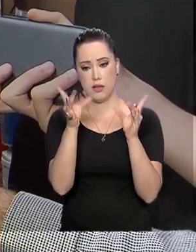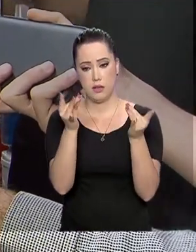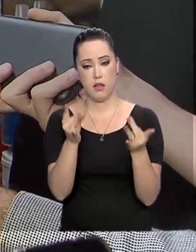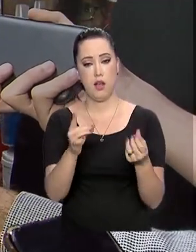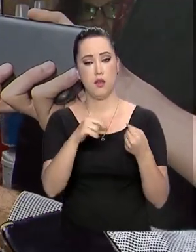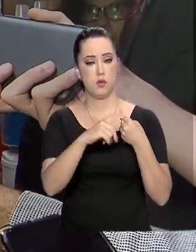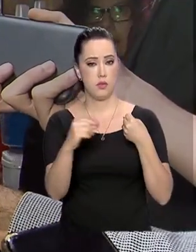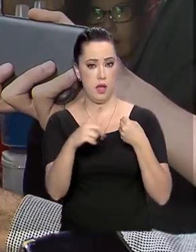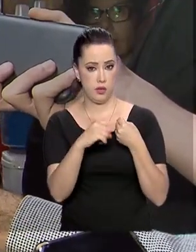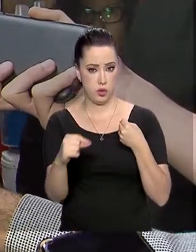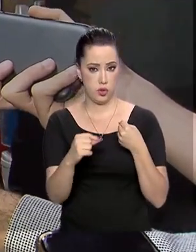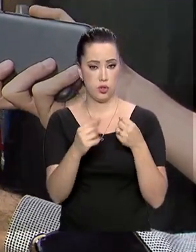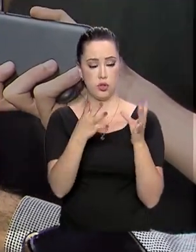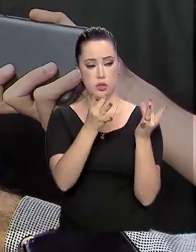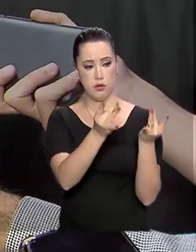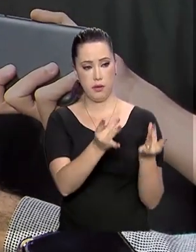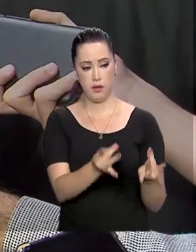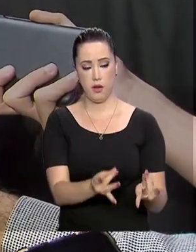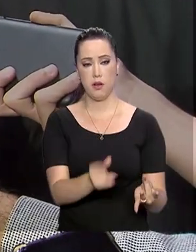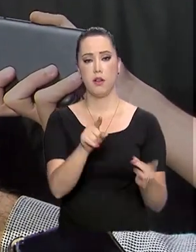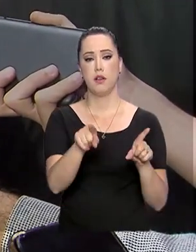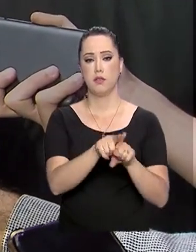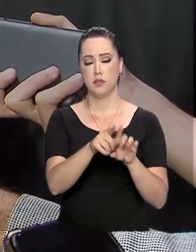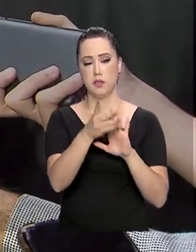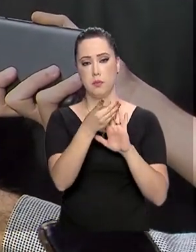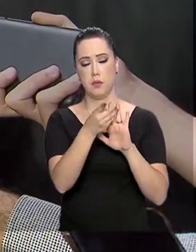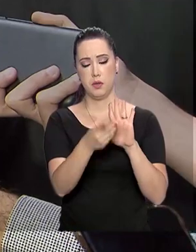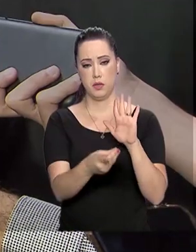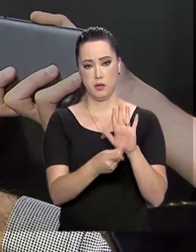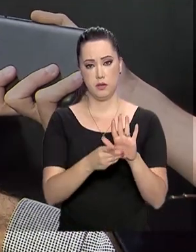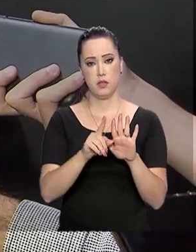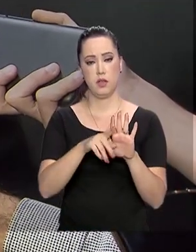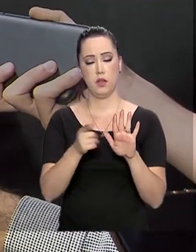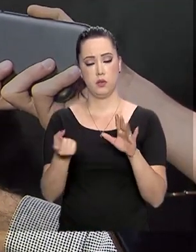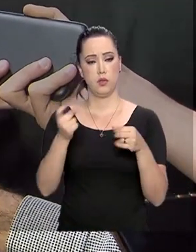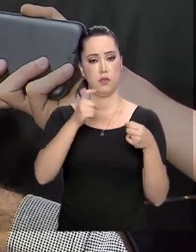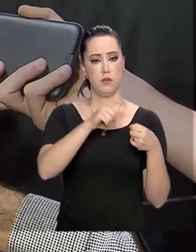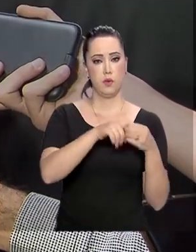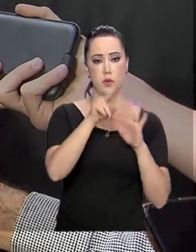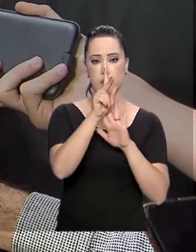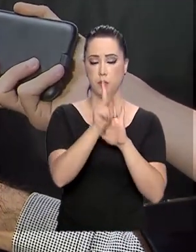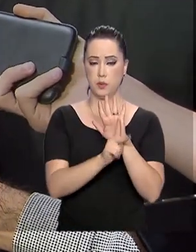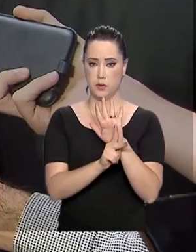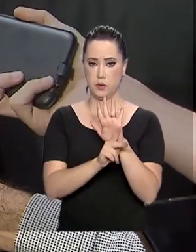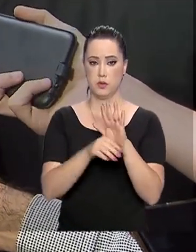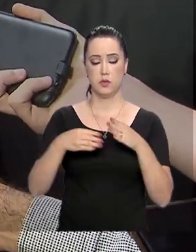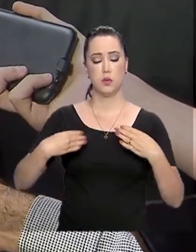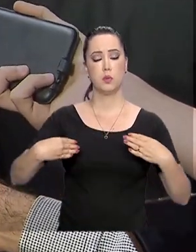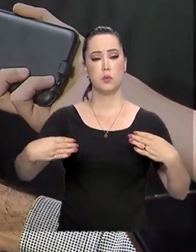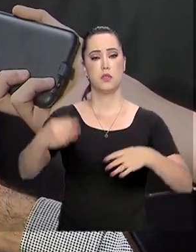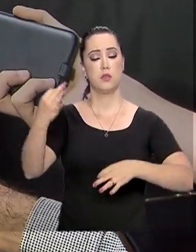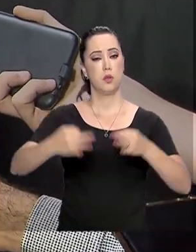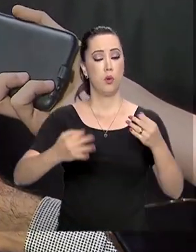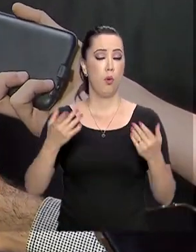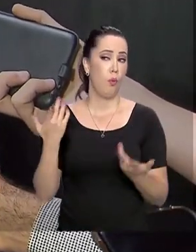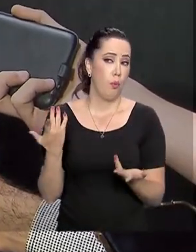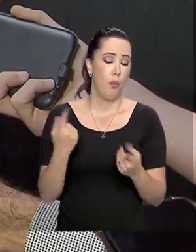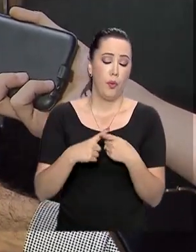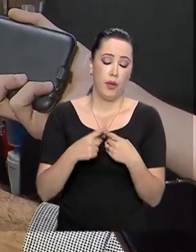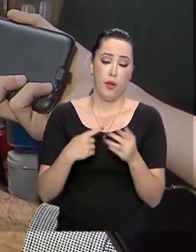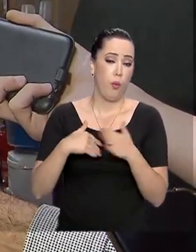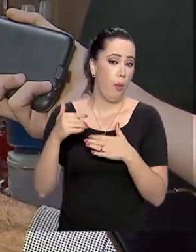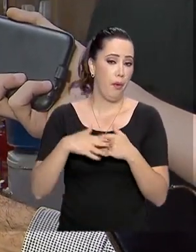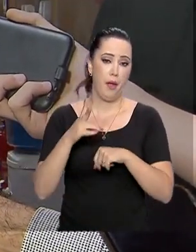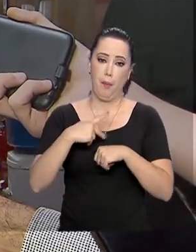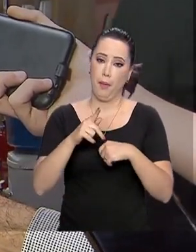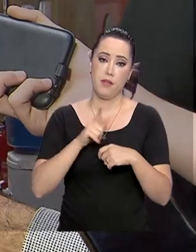que estamos regulando e citamos, inclusive, do decreto que remete à portaria do Ministério da Justiça. Qual que a ideia? Qualquer país tem que ter o direito de